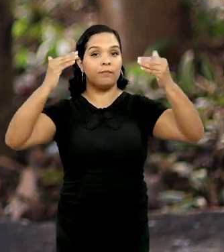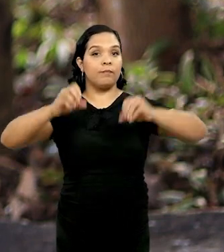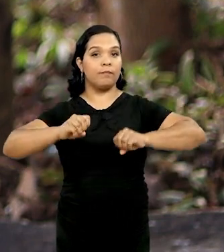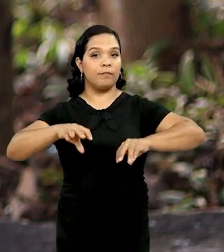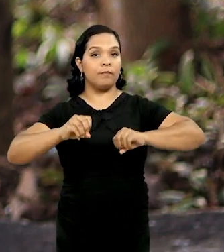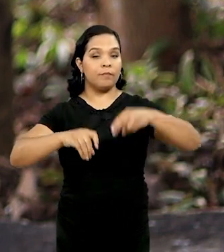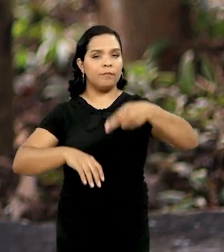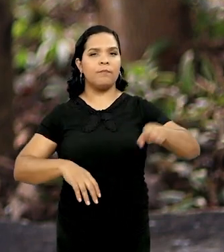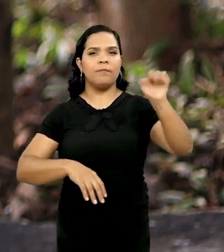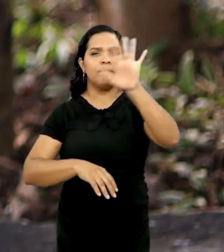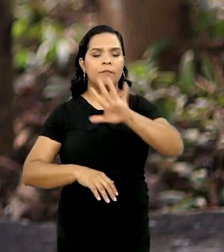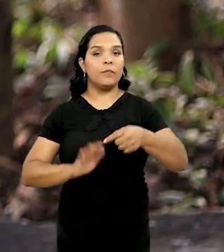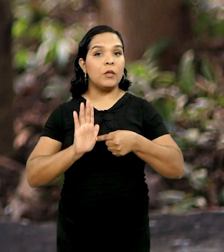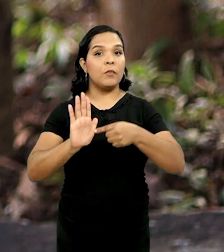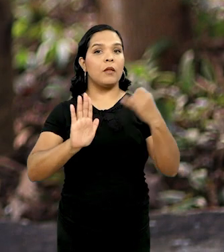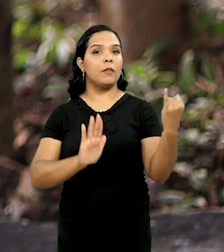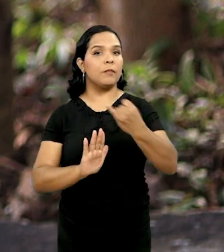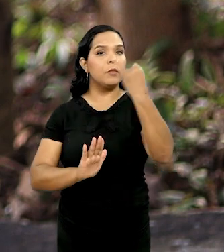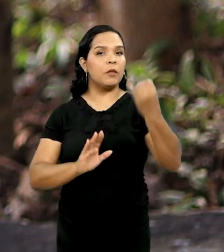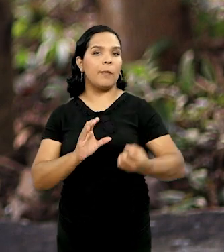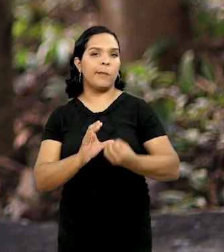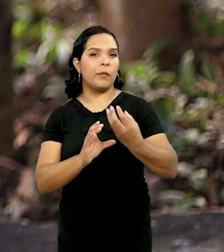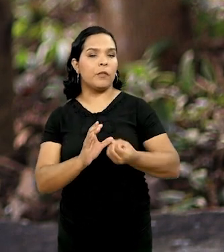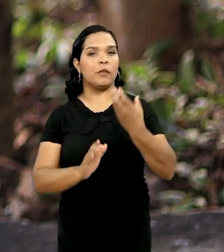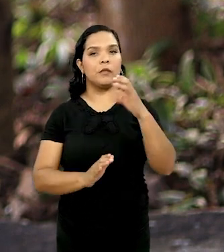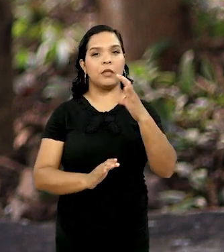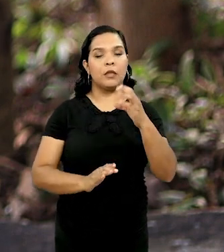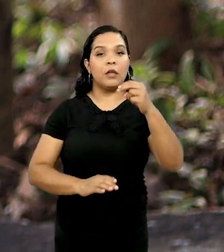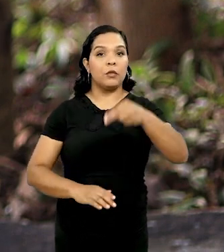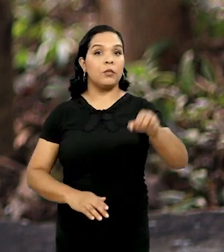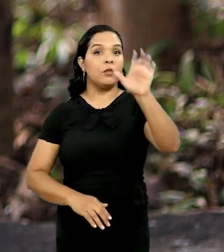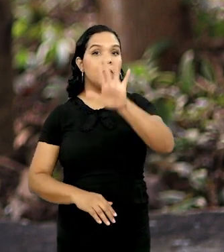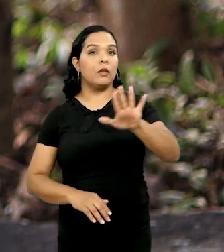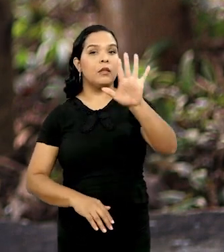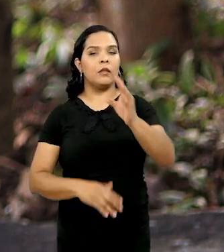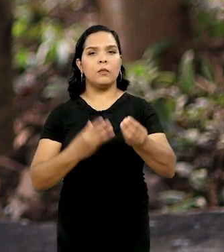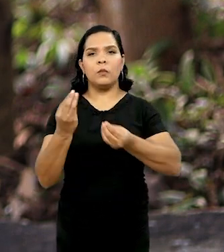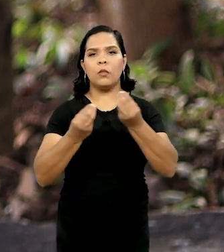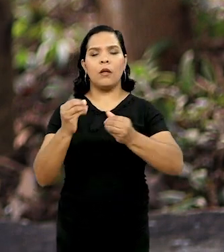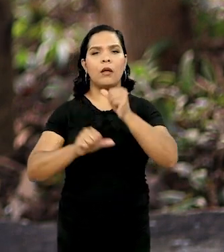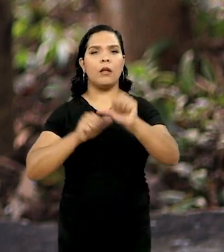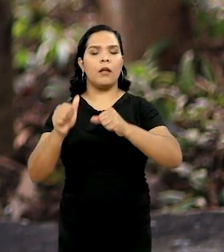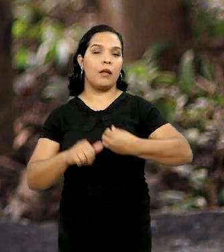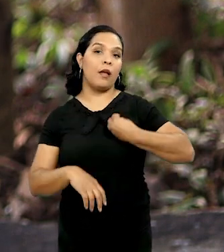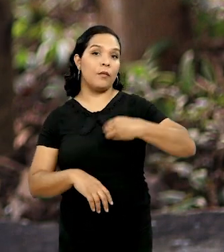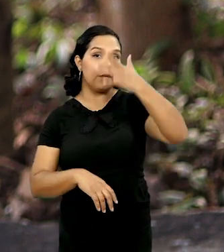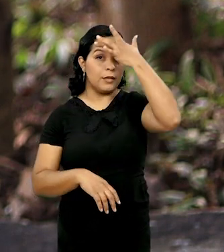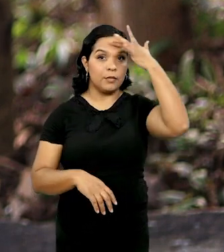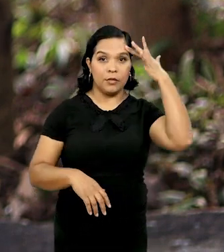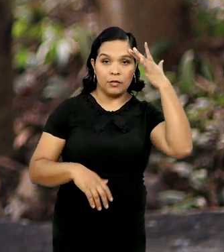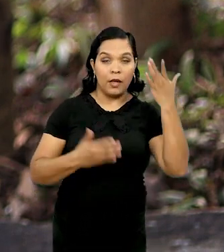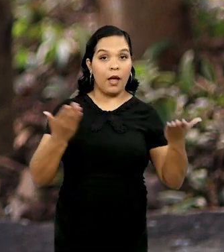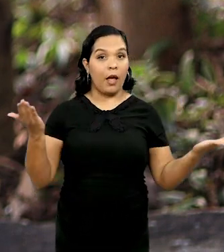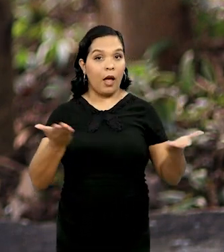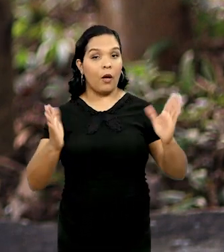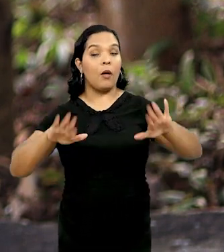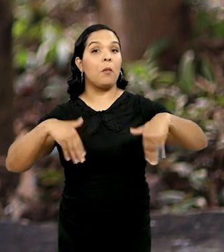superior nordestinas. Aqui a gente mostra a importância das produções científicas do Nordeste e como elas têm transformado a vida das pessoas.